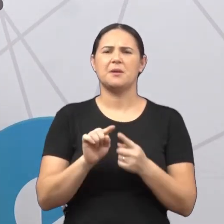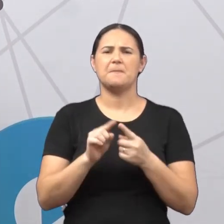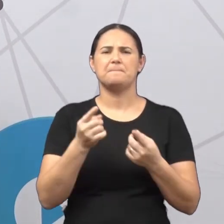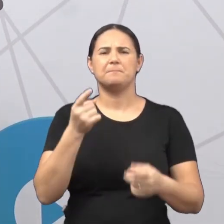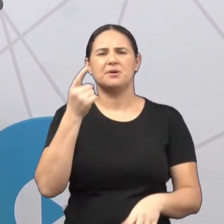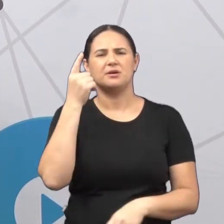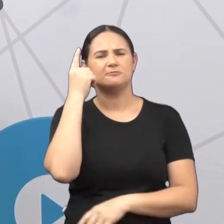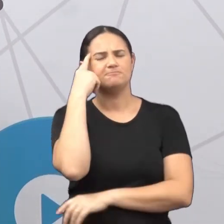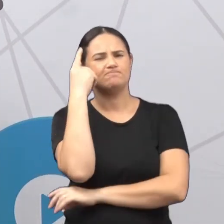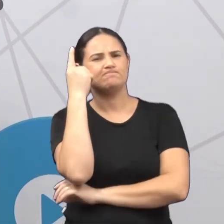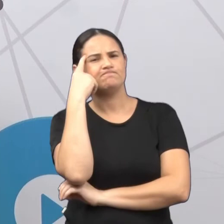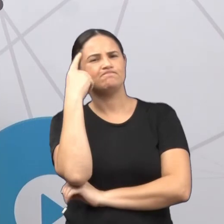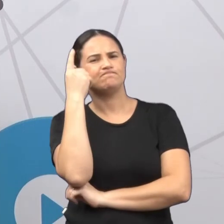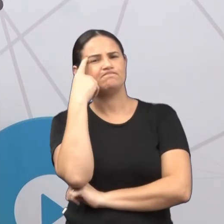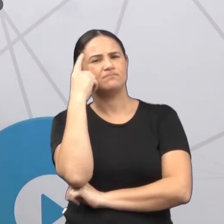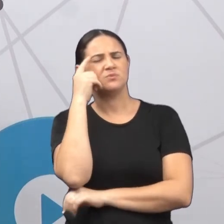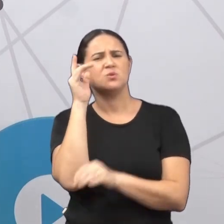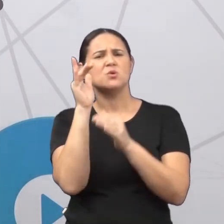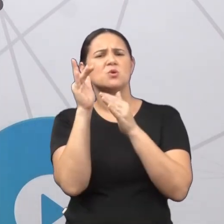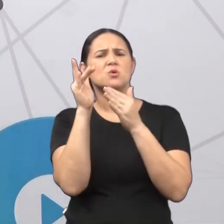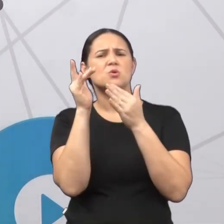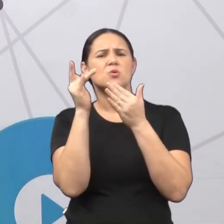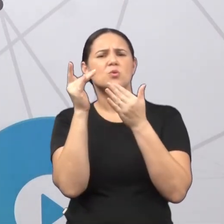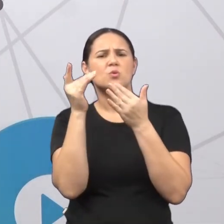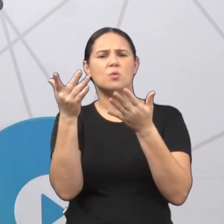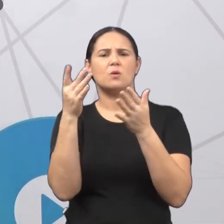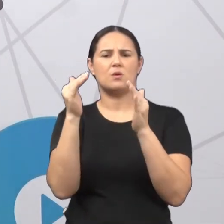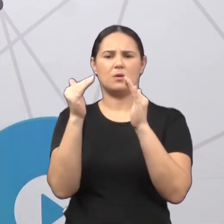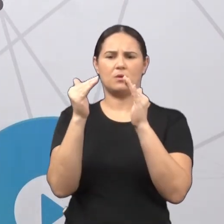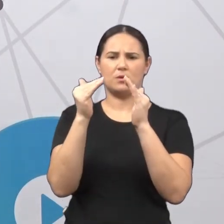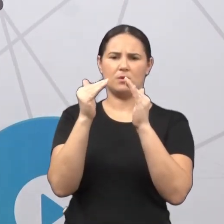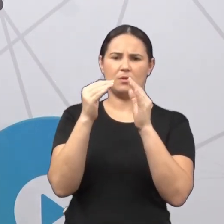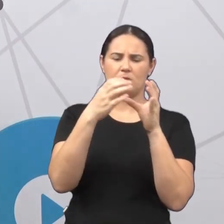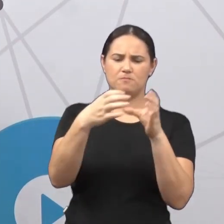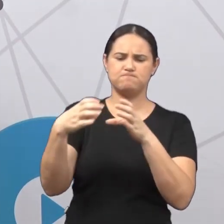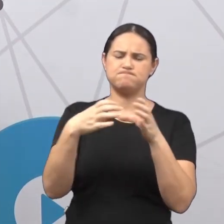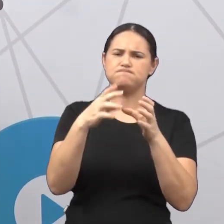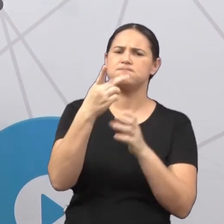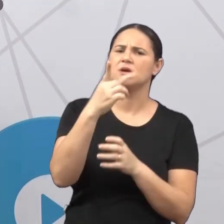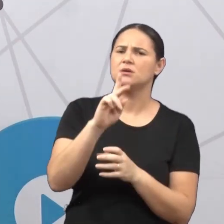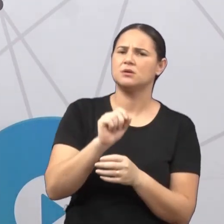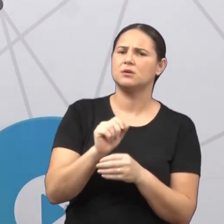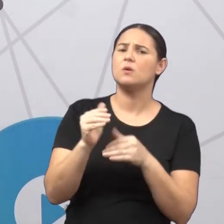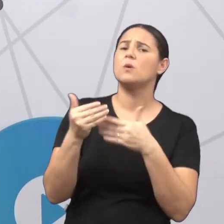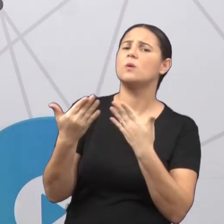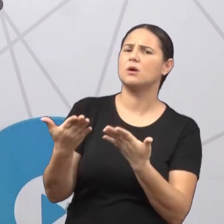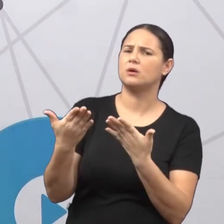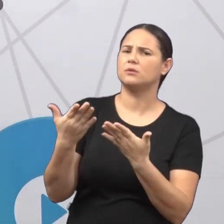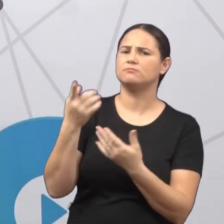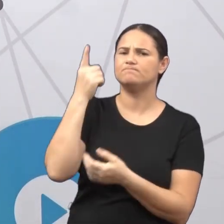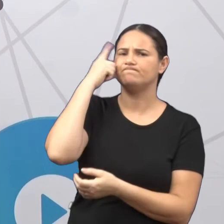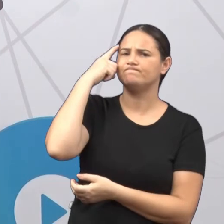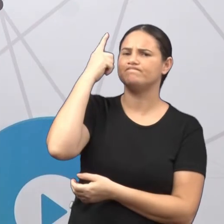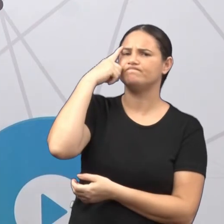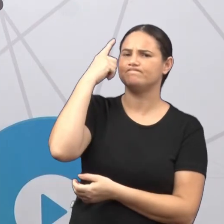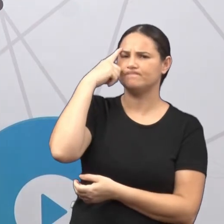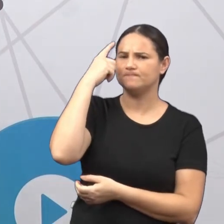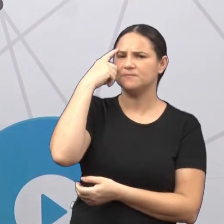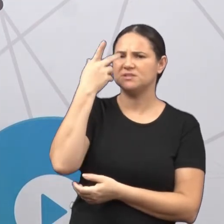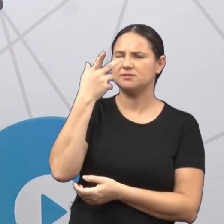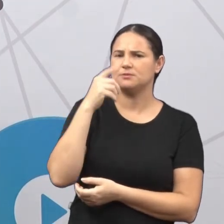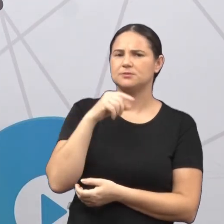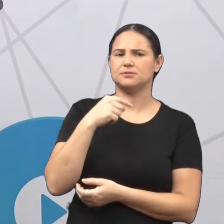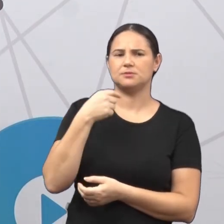pensou, né? Qual tipo de bairro você vive? Vai pensando aí, vai analisando. Na próxima saída com o